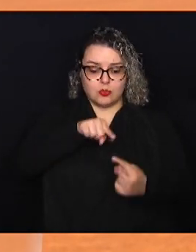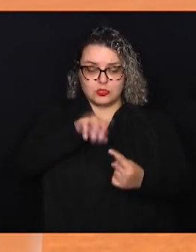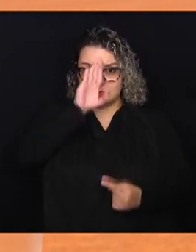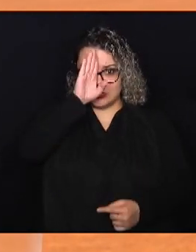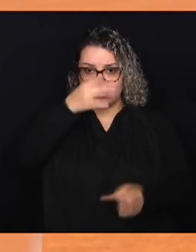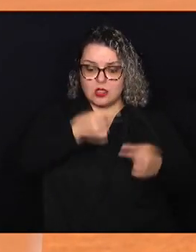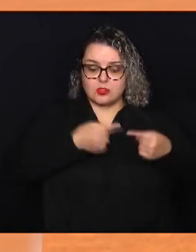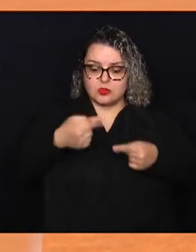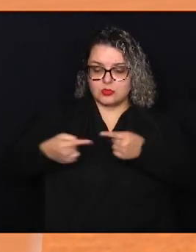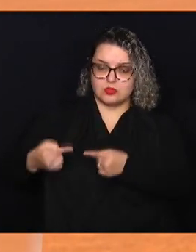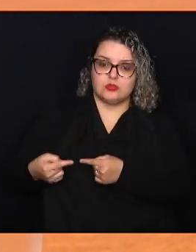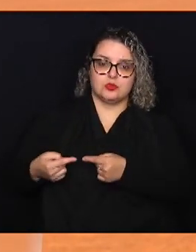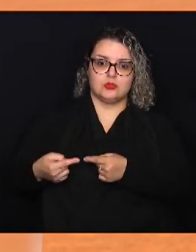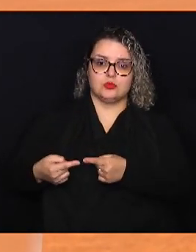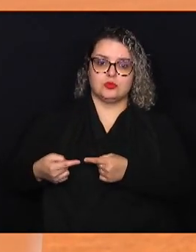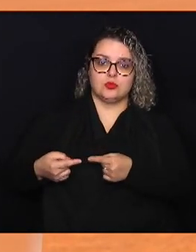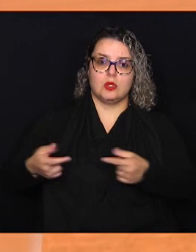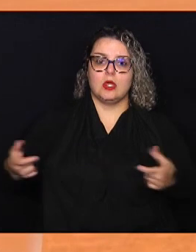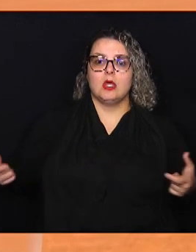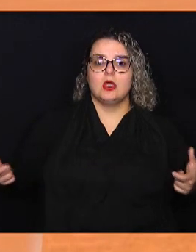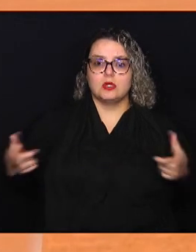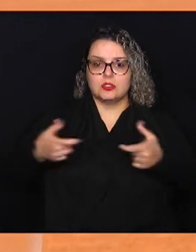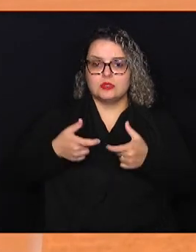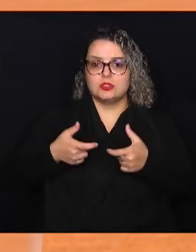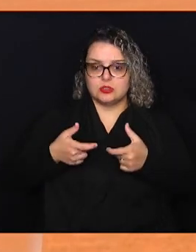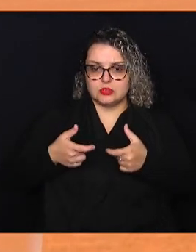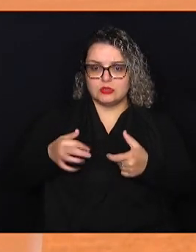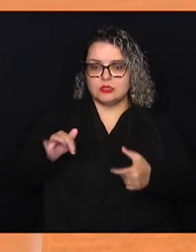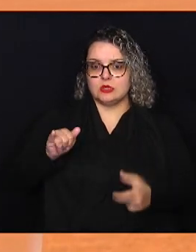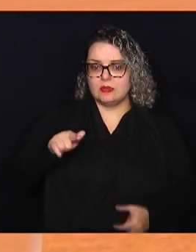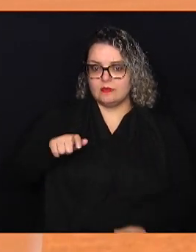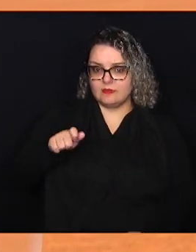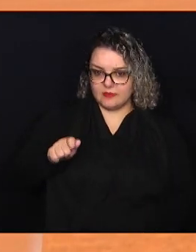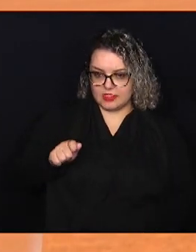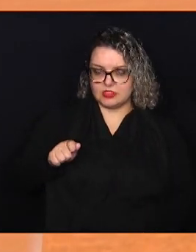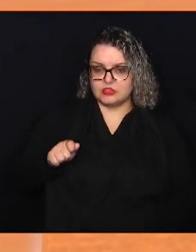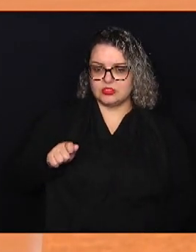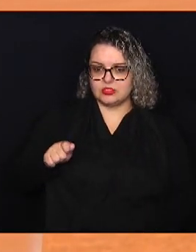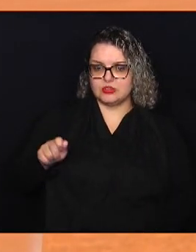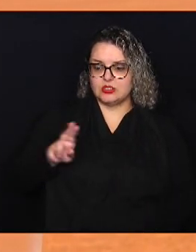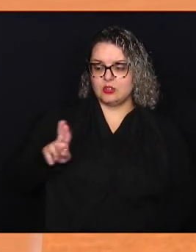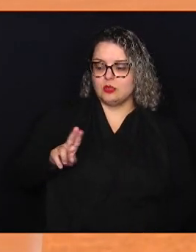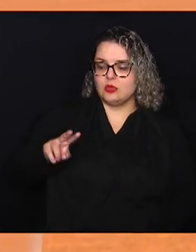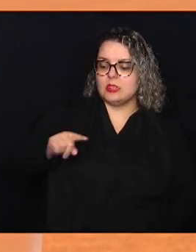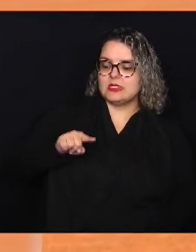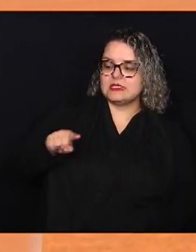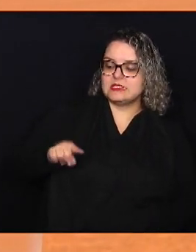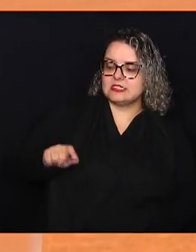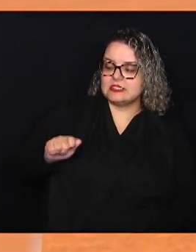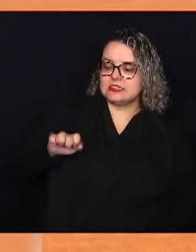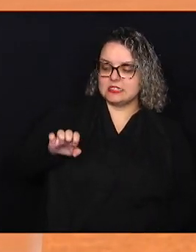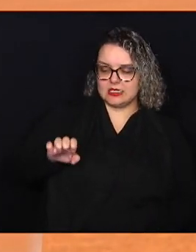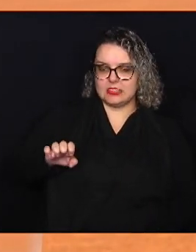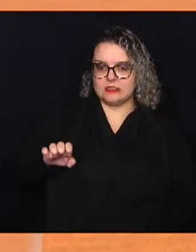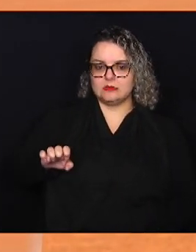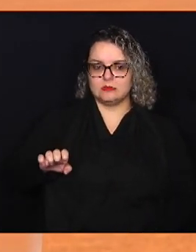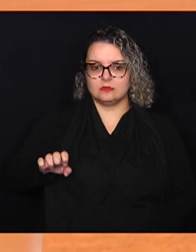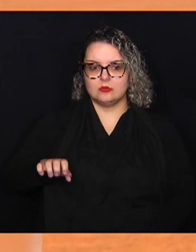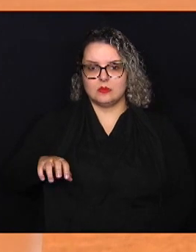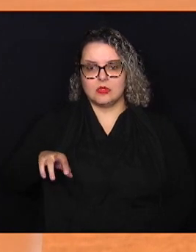discutir a redução da faixa denominada como ZAI. A situação